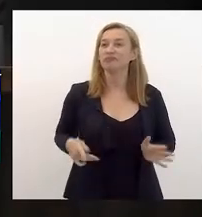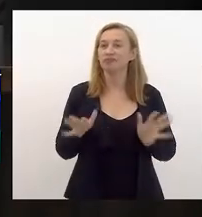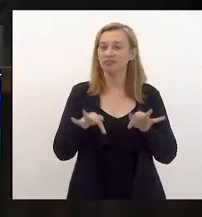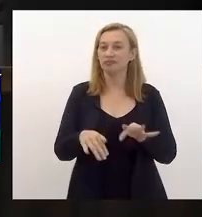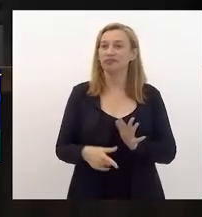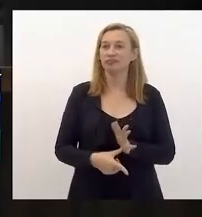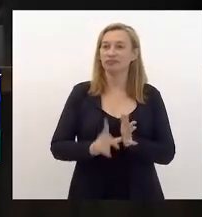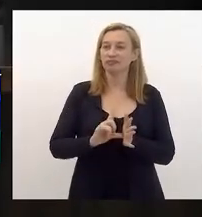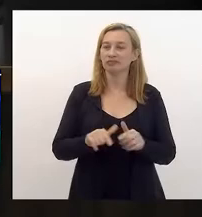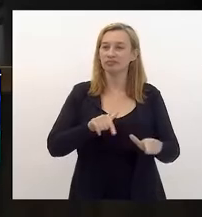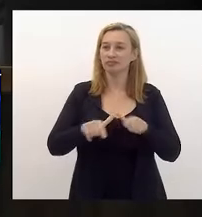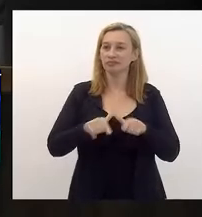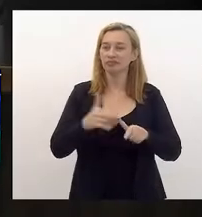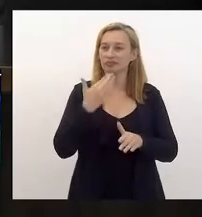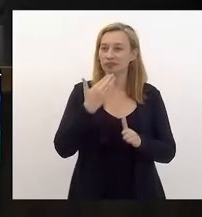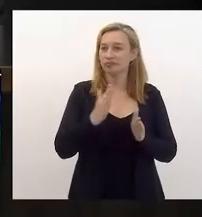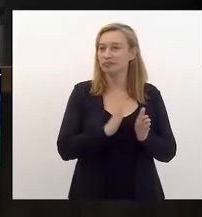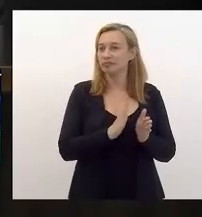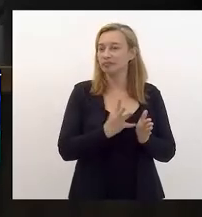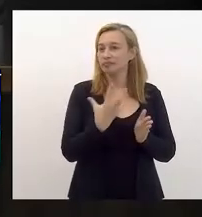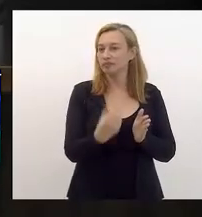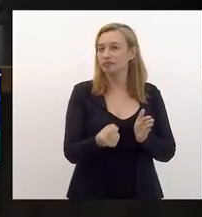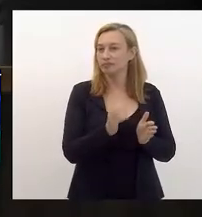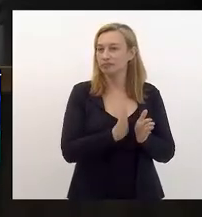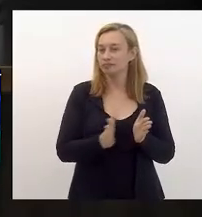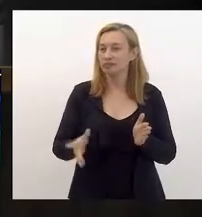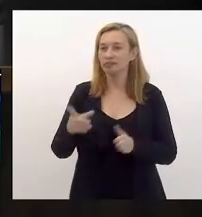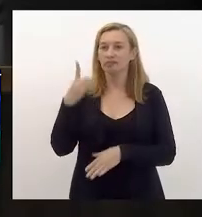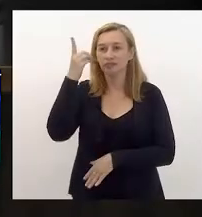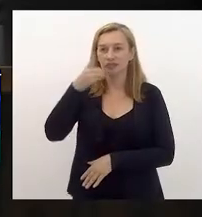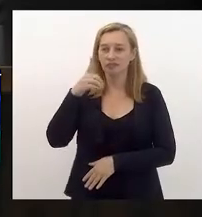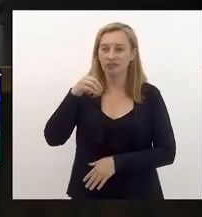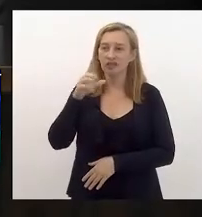trabalhos, concede pela ordem a deputada Franciane Mota.